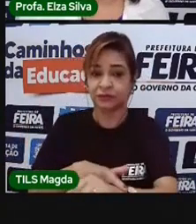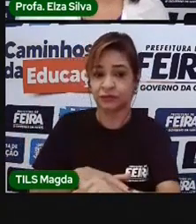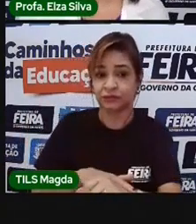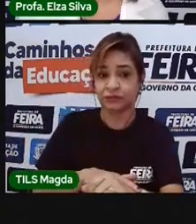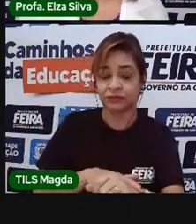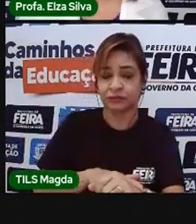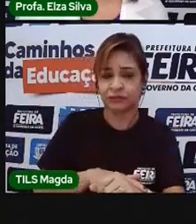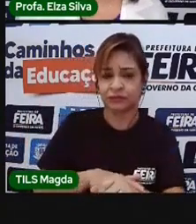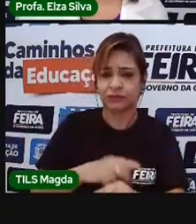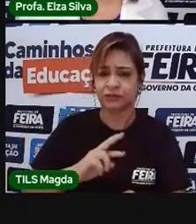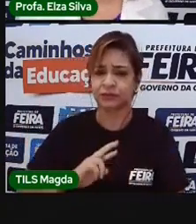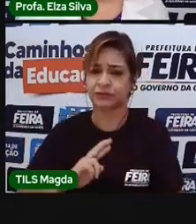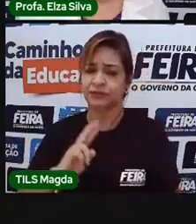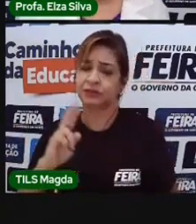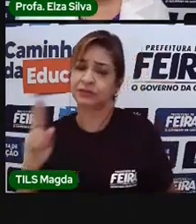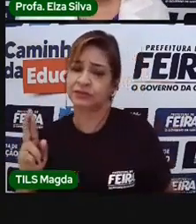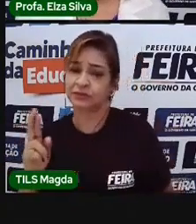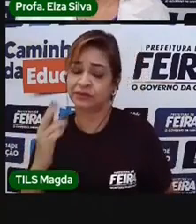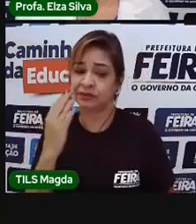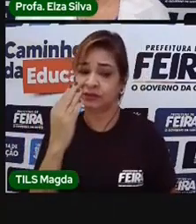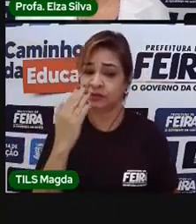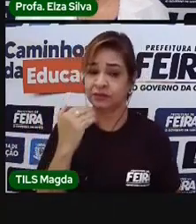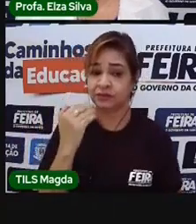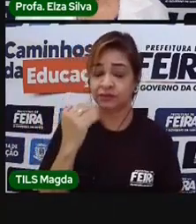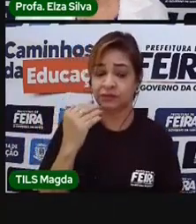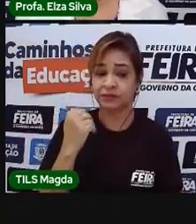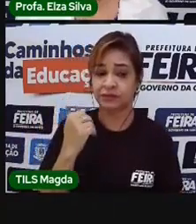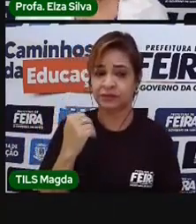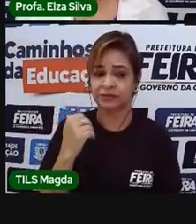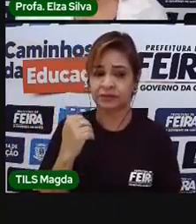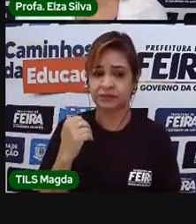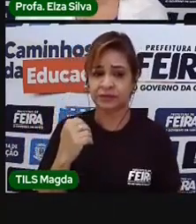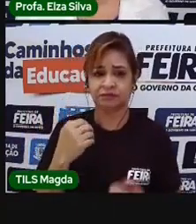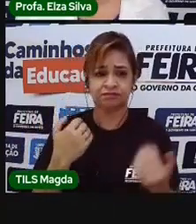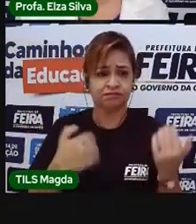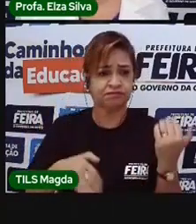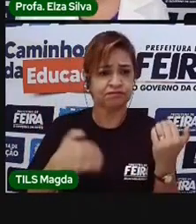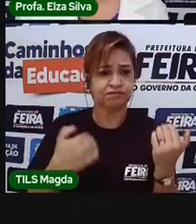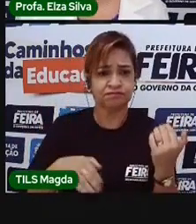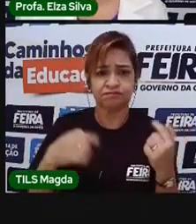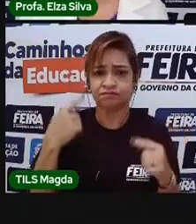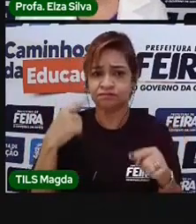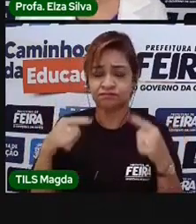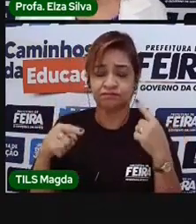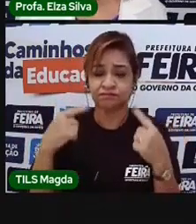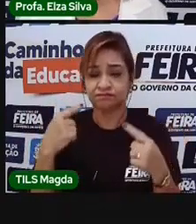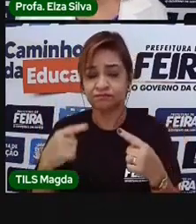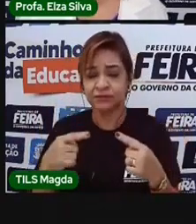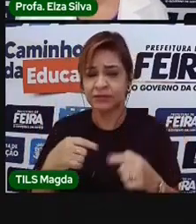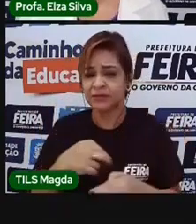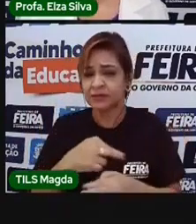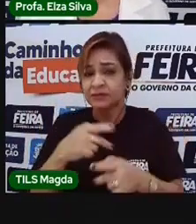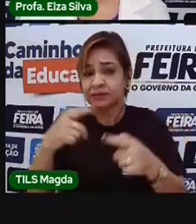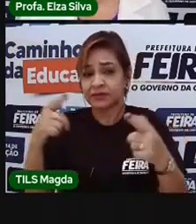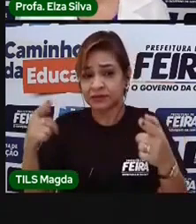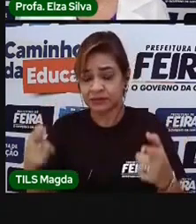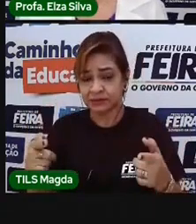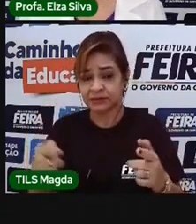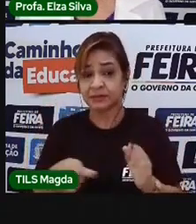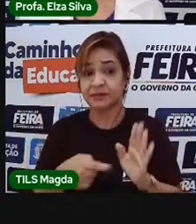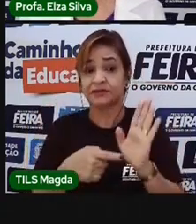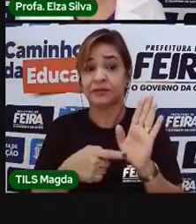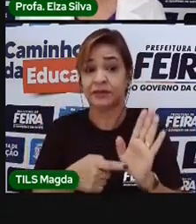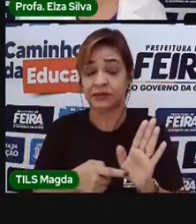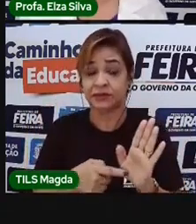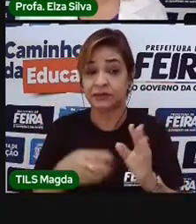crenças, a alimentação e os estilos, os instrumentos musicais e muitos outros aspectos mostram